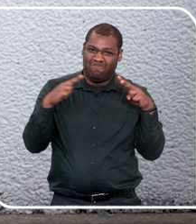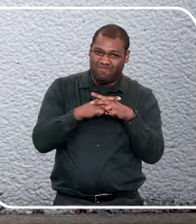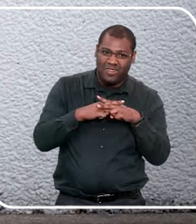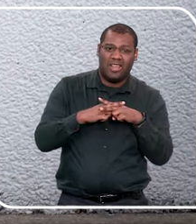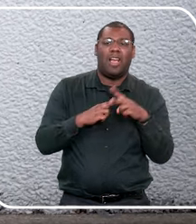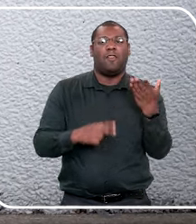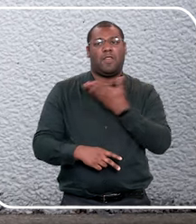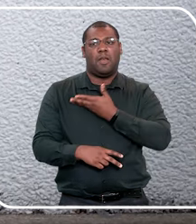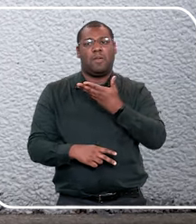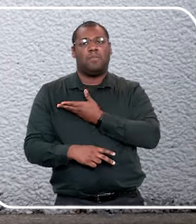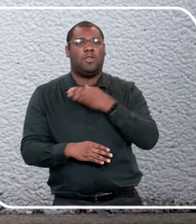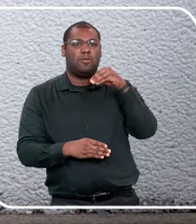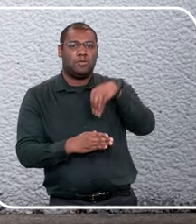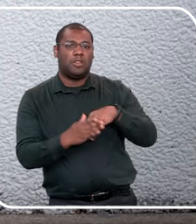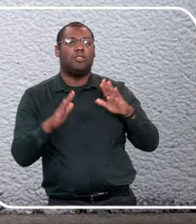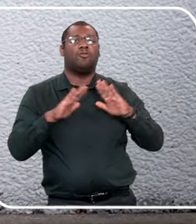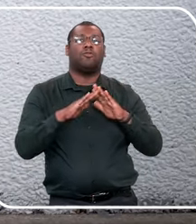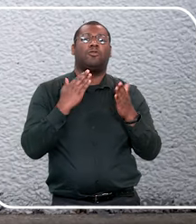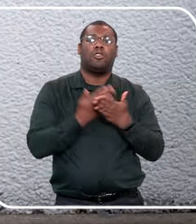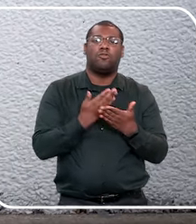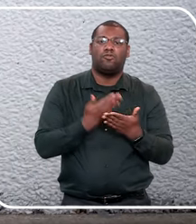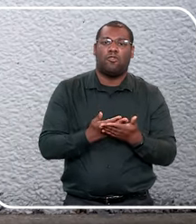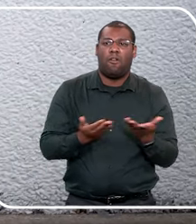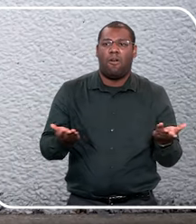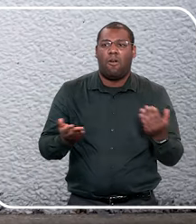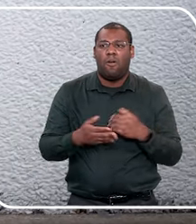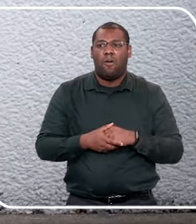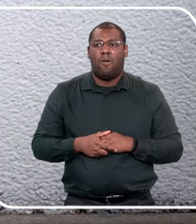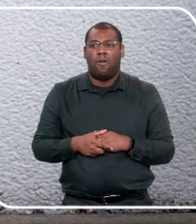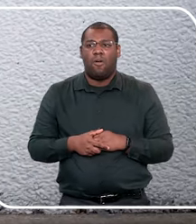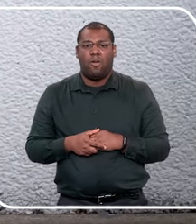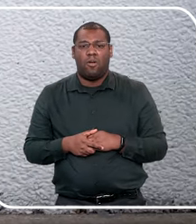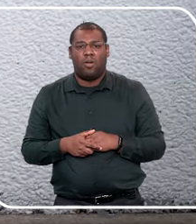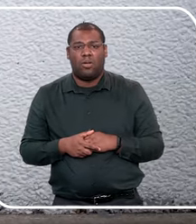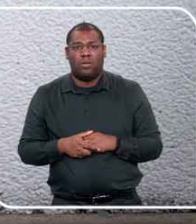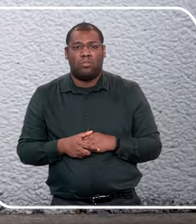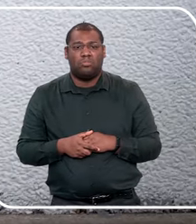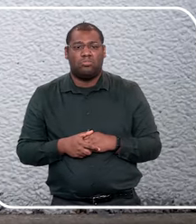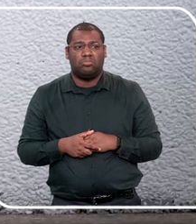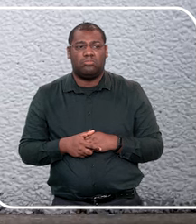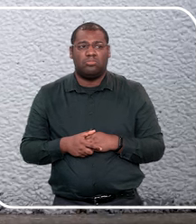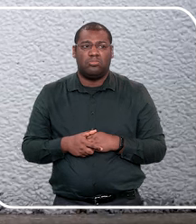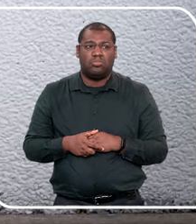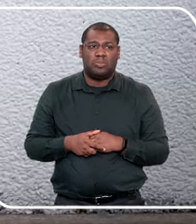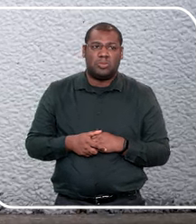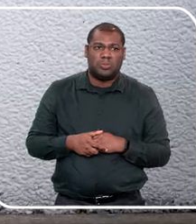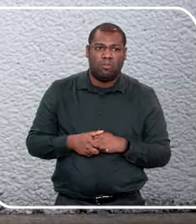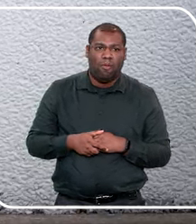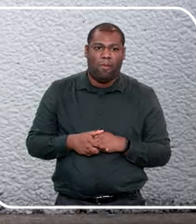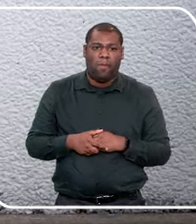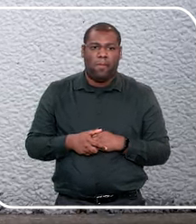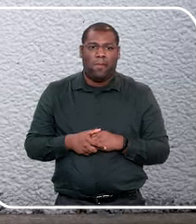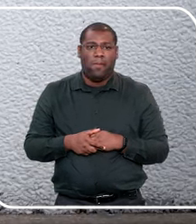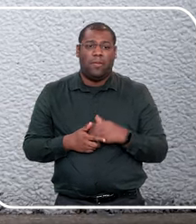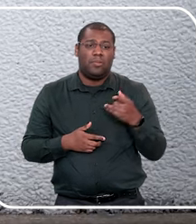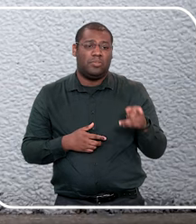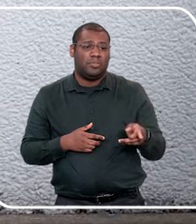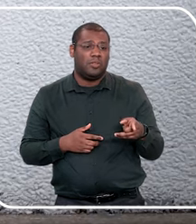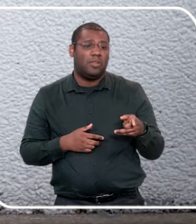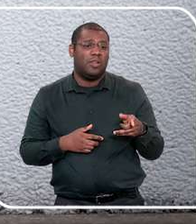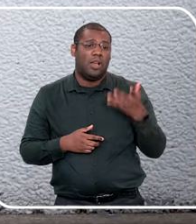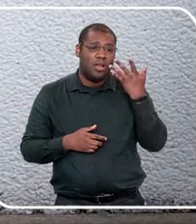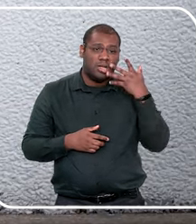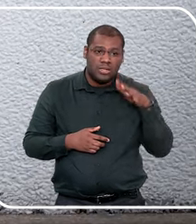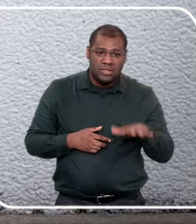os coleguinhas na escola, às vezes já batia mesmo, e nunca bateu, começa a bater, às vezes é só porque ficou com raiva da criança e não